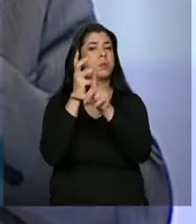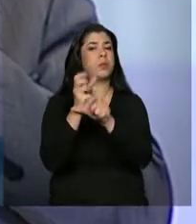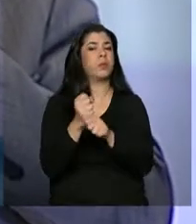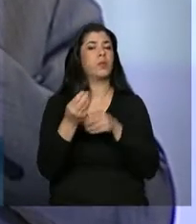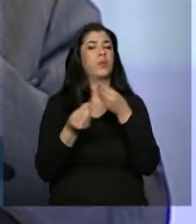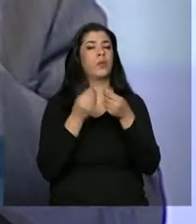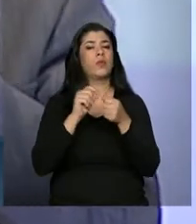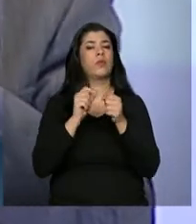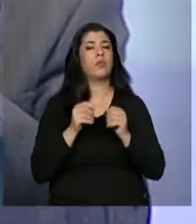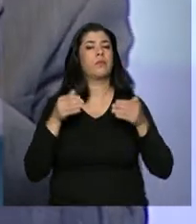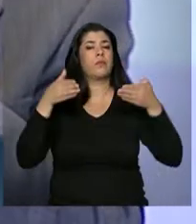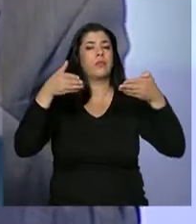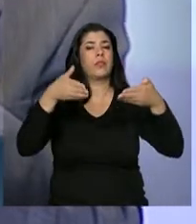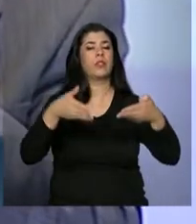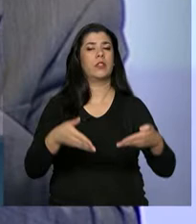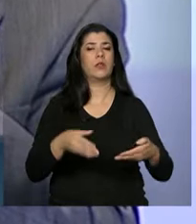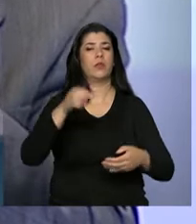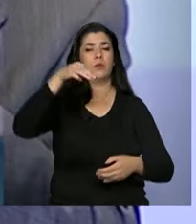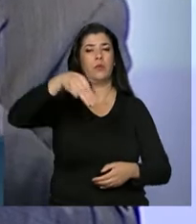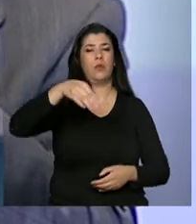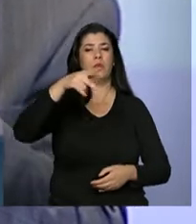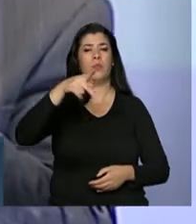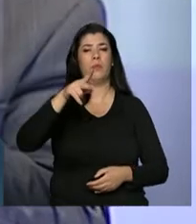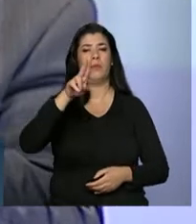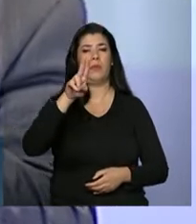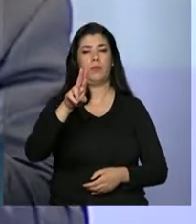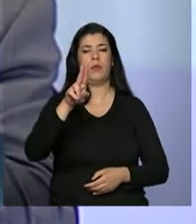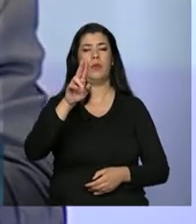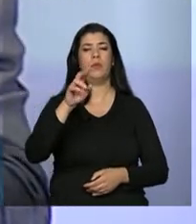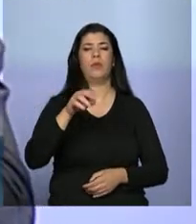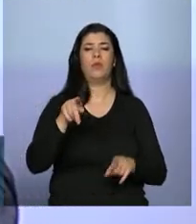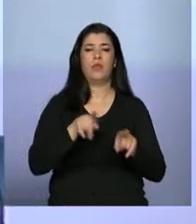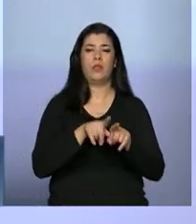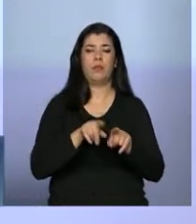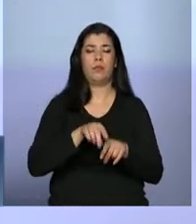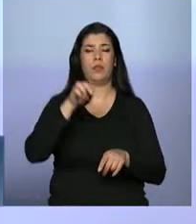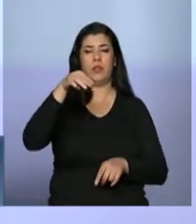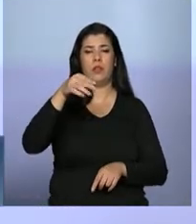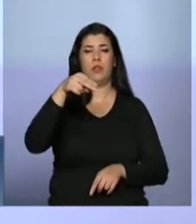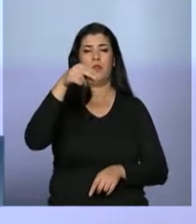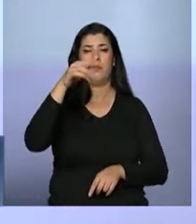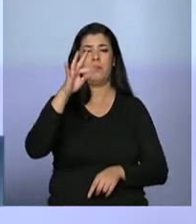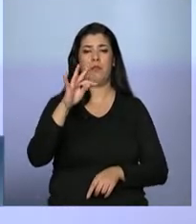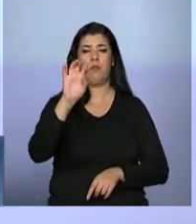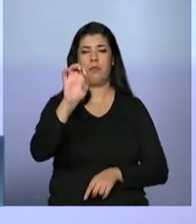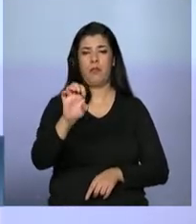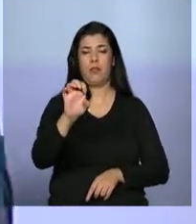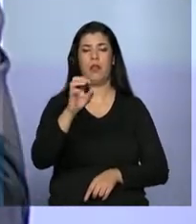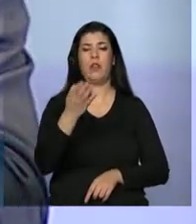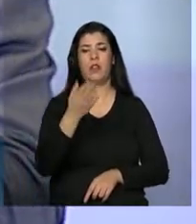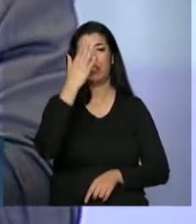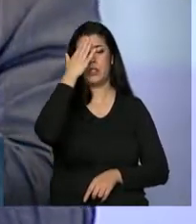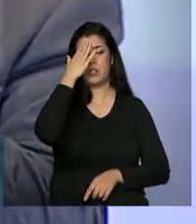participação do Ministério Público do Trabalho no enfrentamento ao trabalho escravo contemporâneo. e também